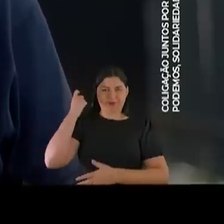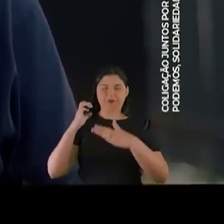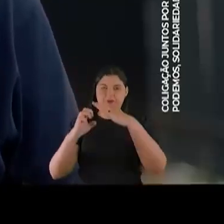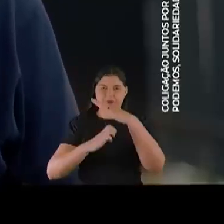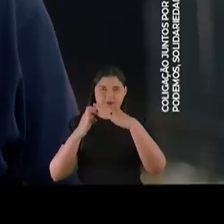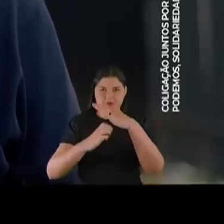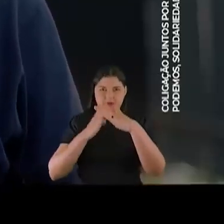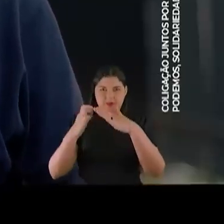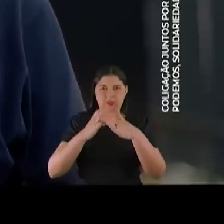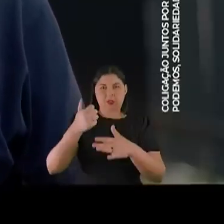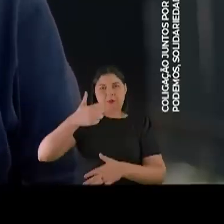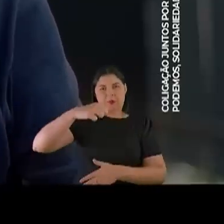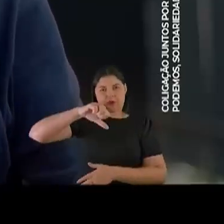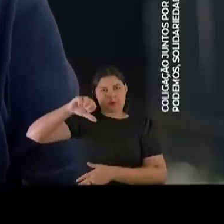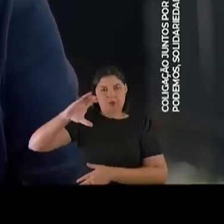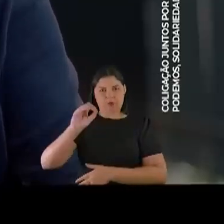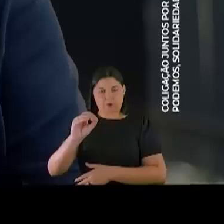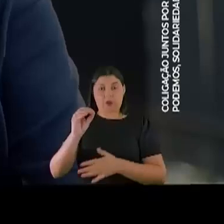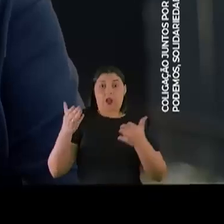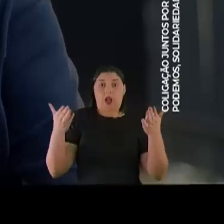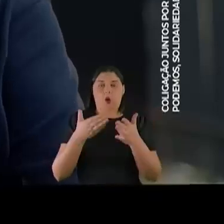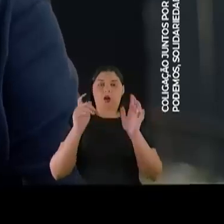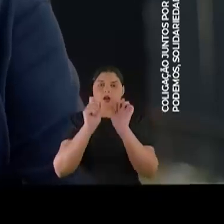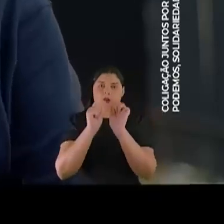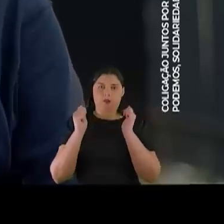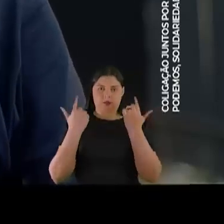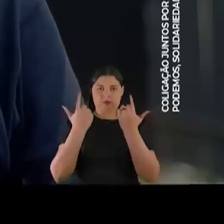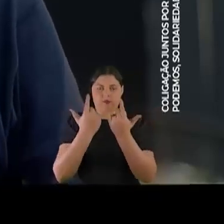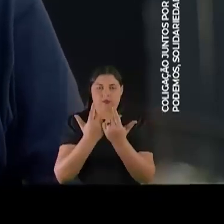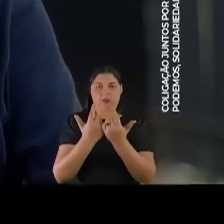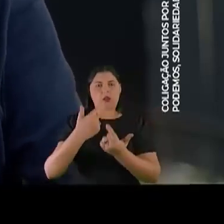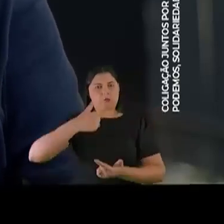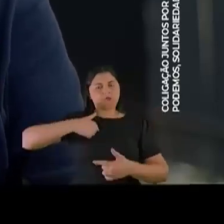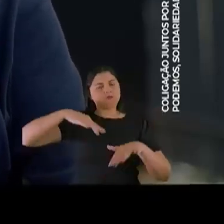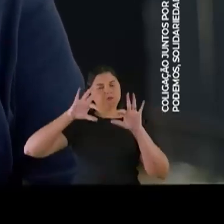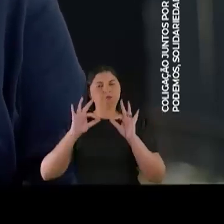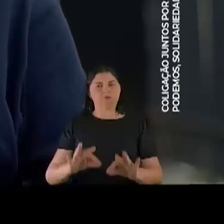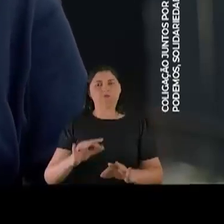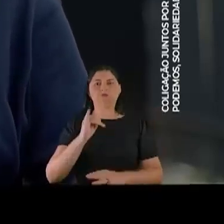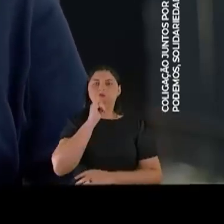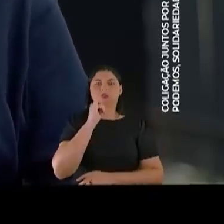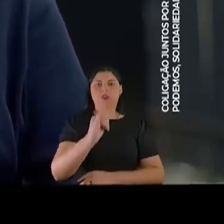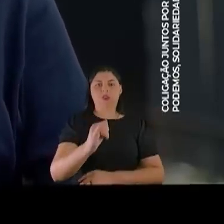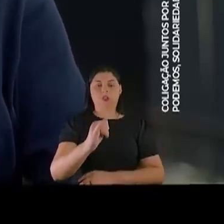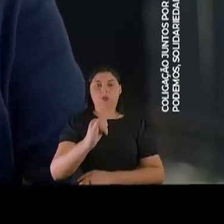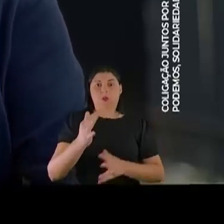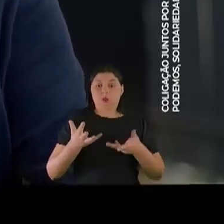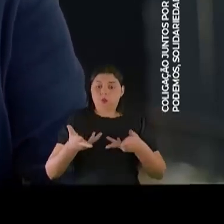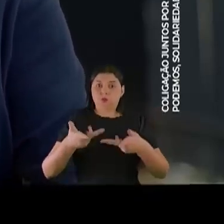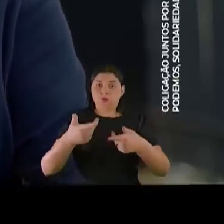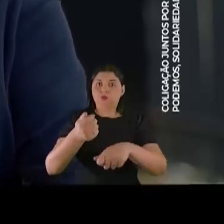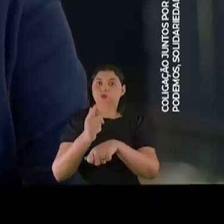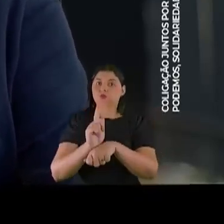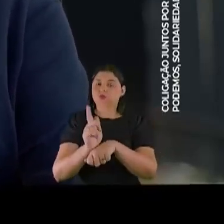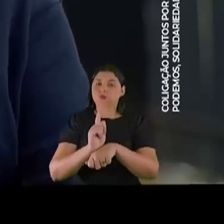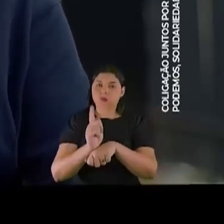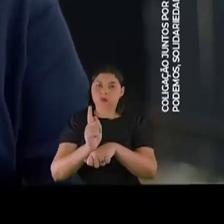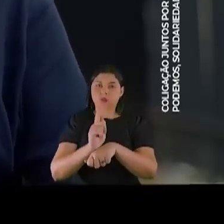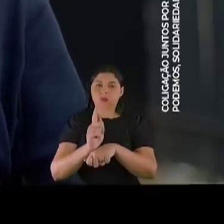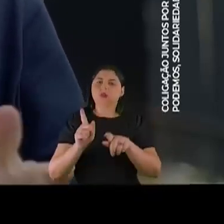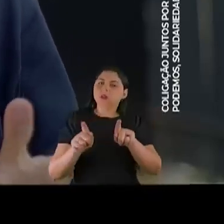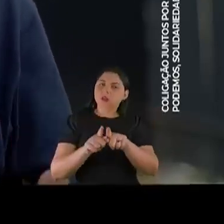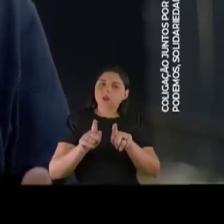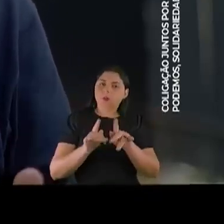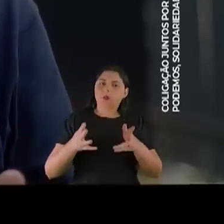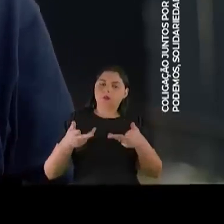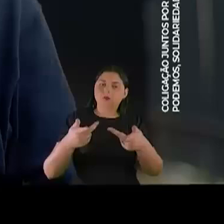Assembleia Legislativa. O eu posso dizer é que ele é um excelente gestor e um excelente articulador político. Isso